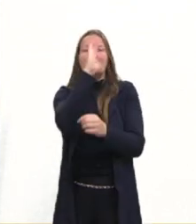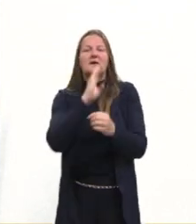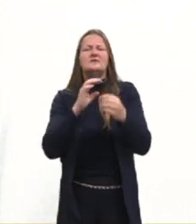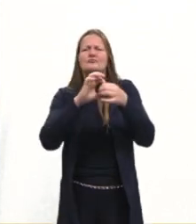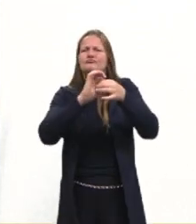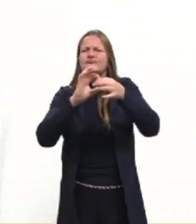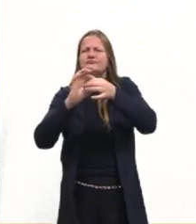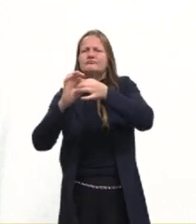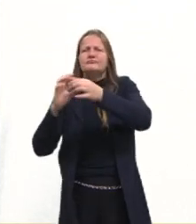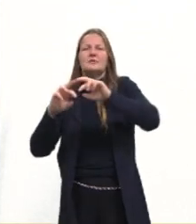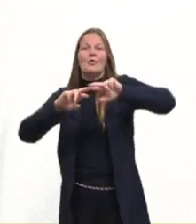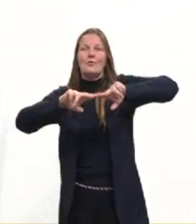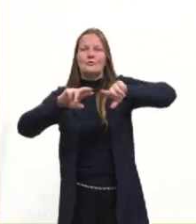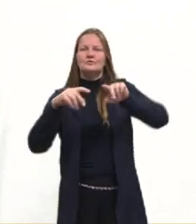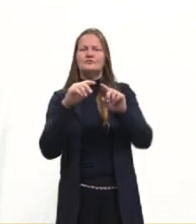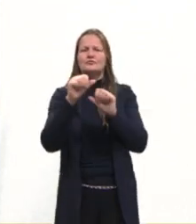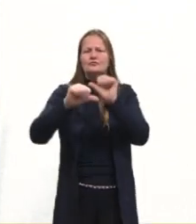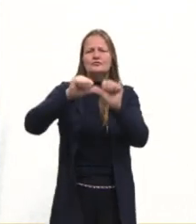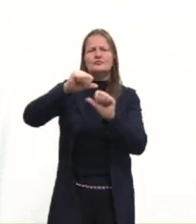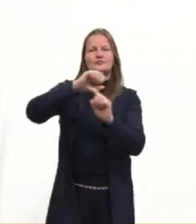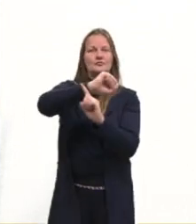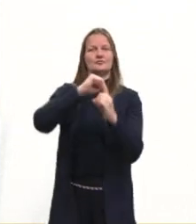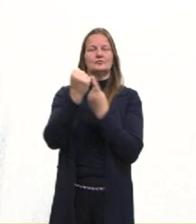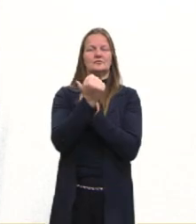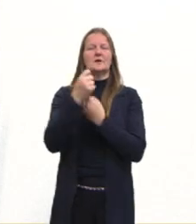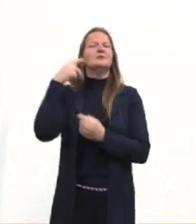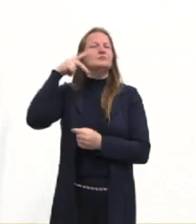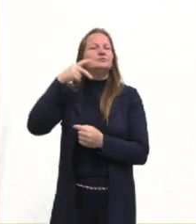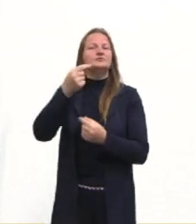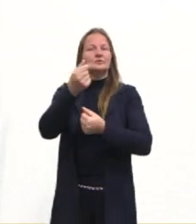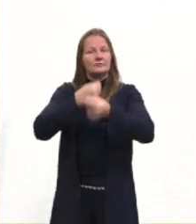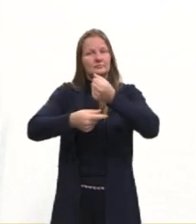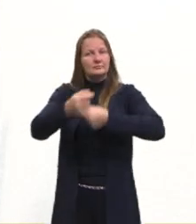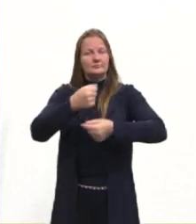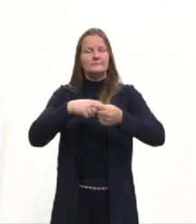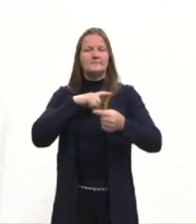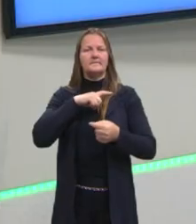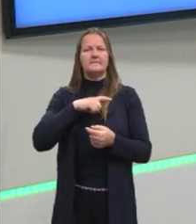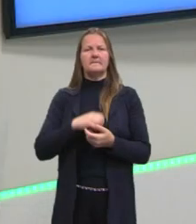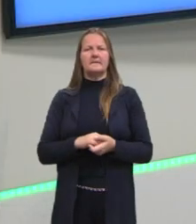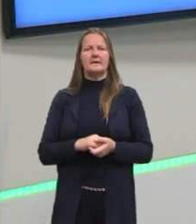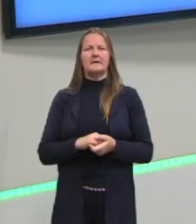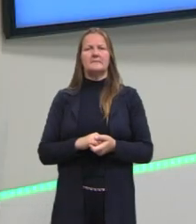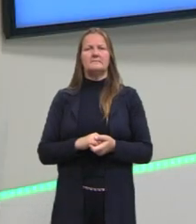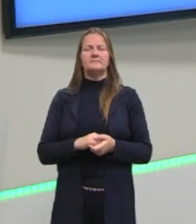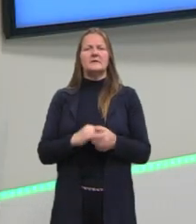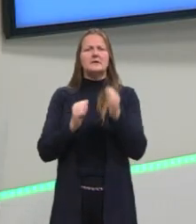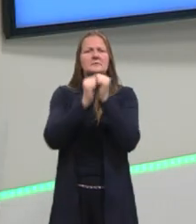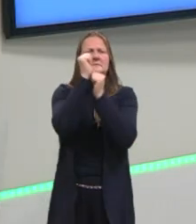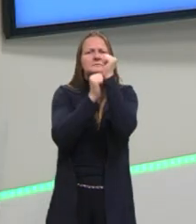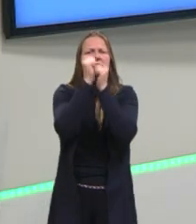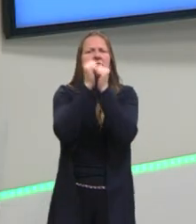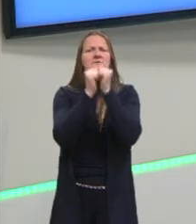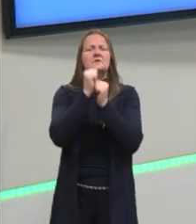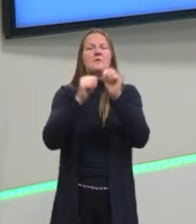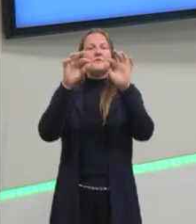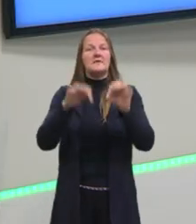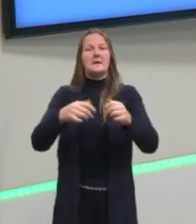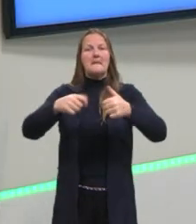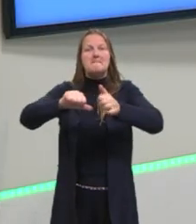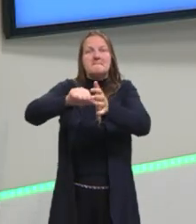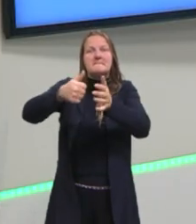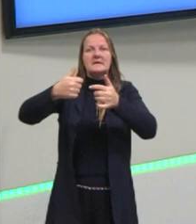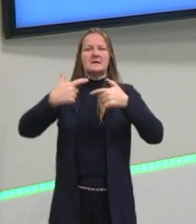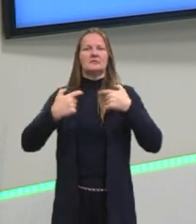diversas modificações sociais, políticas, econômicas, teve o advento da industrialização, fim da Primeira Guerra